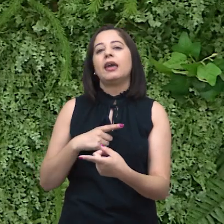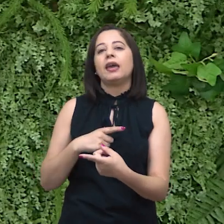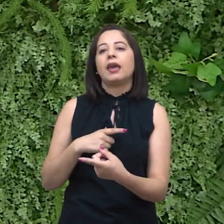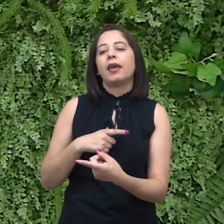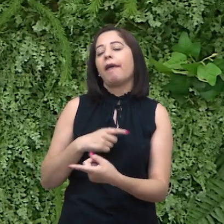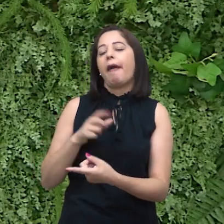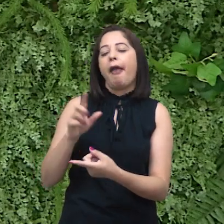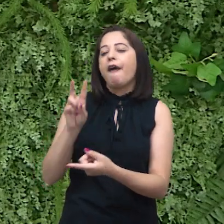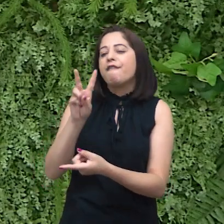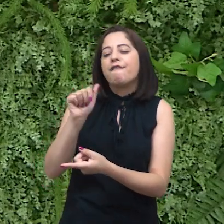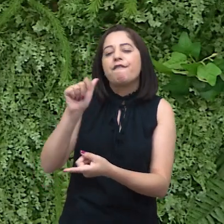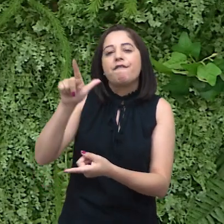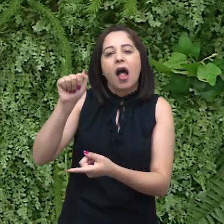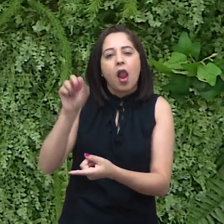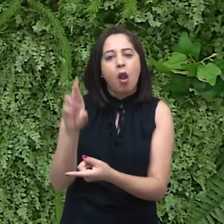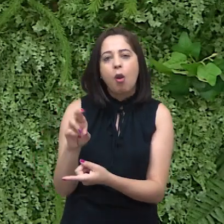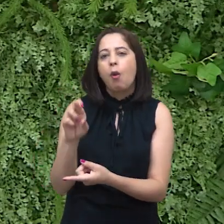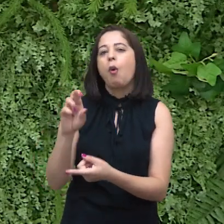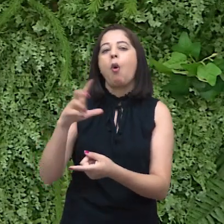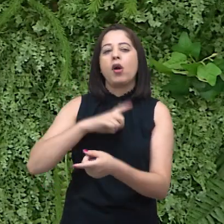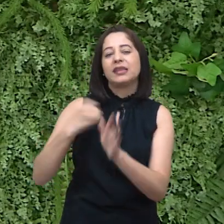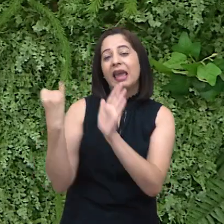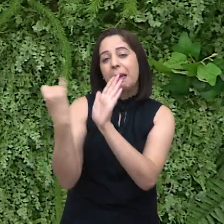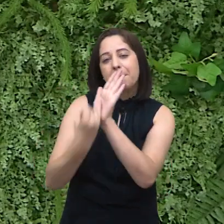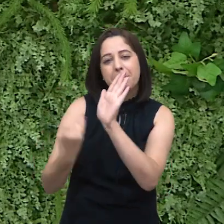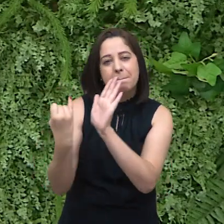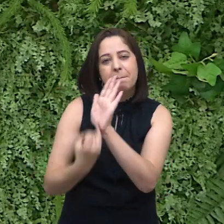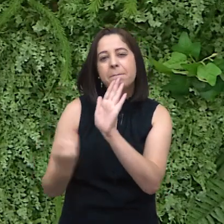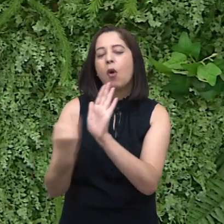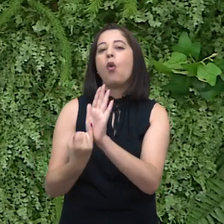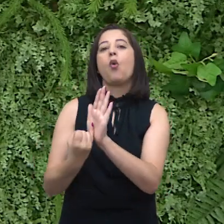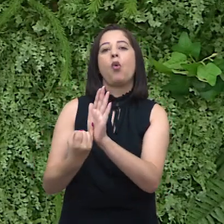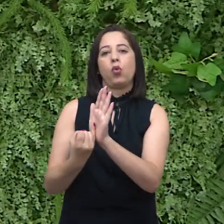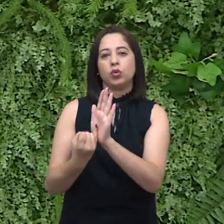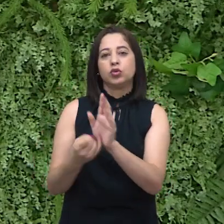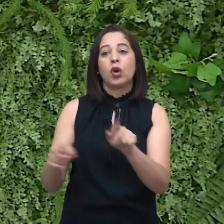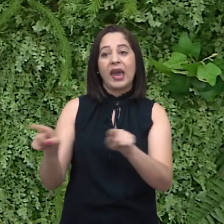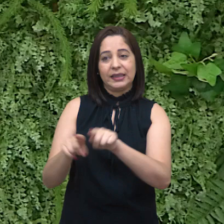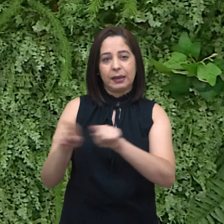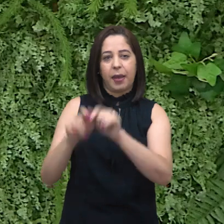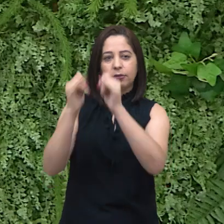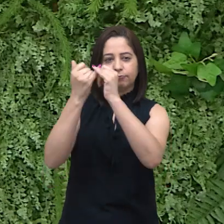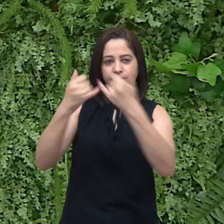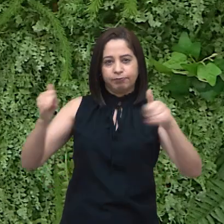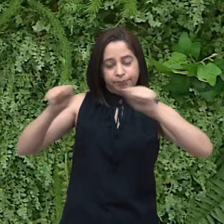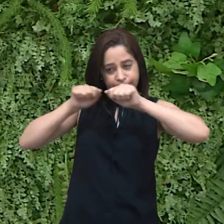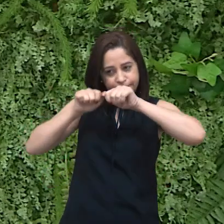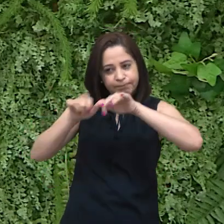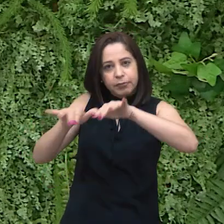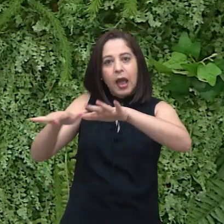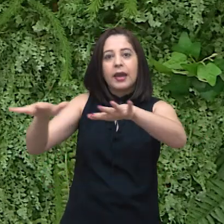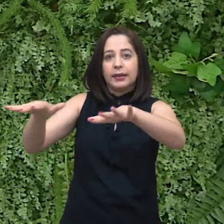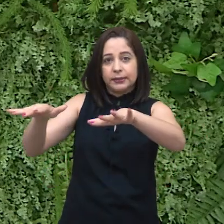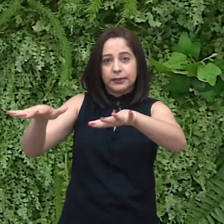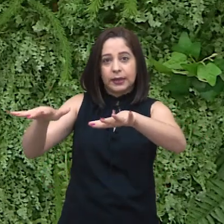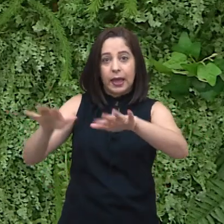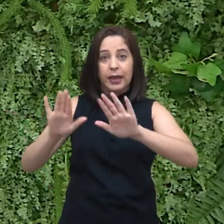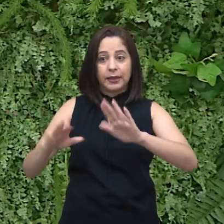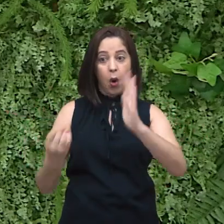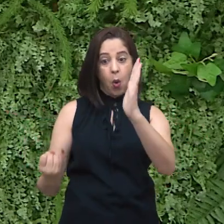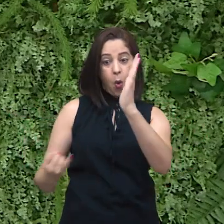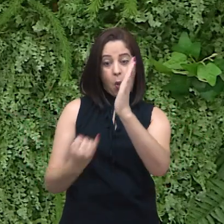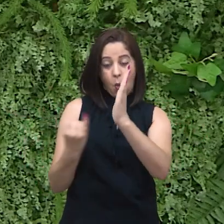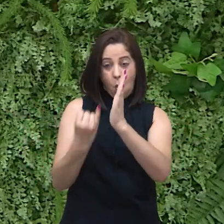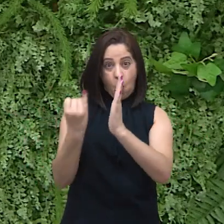transmissão, tem os custos relacionados a encargos e tributos e tem os custos da distribuição. Com base